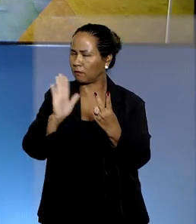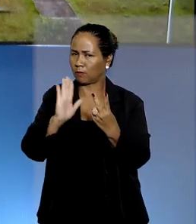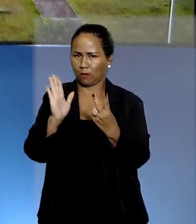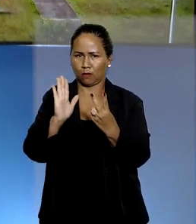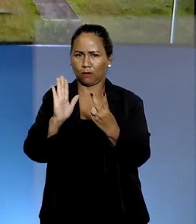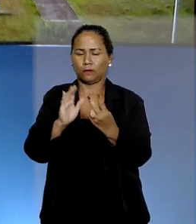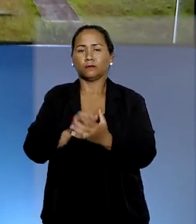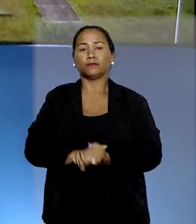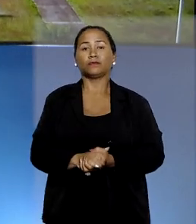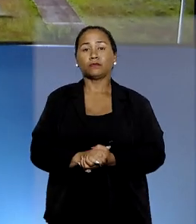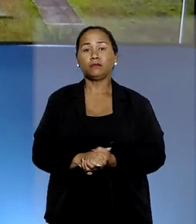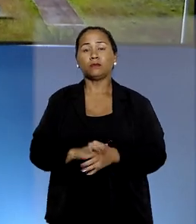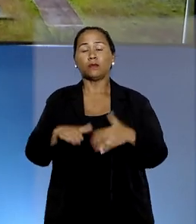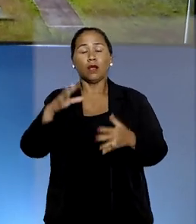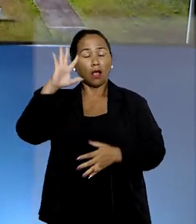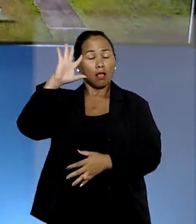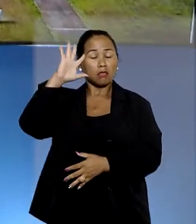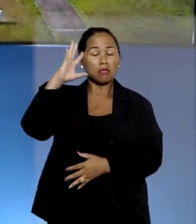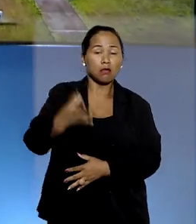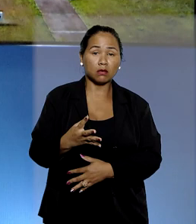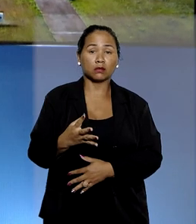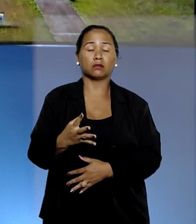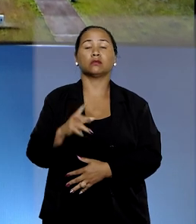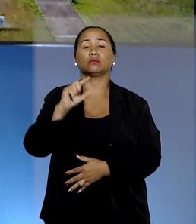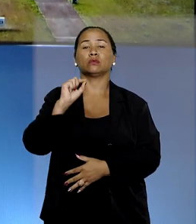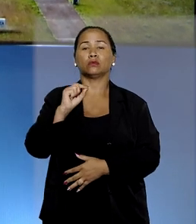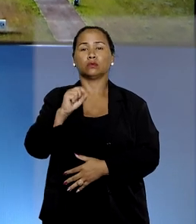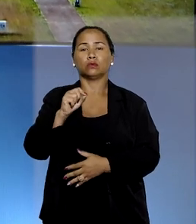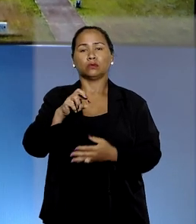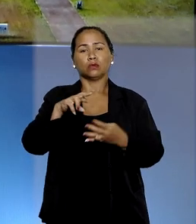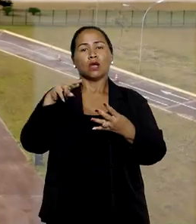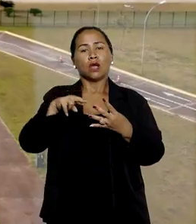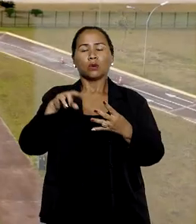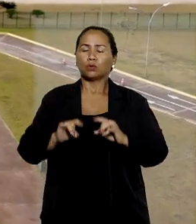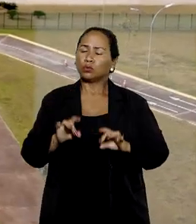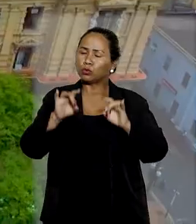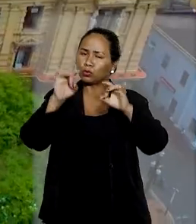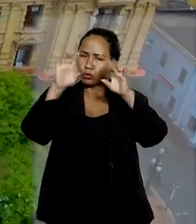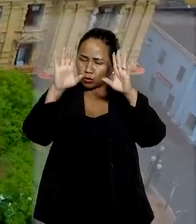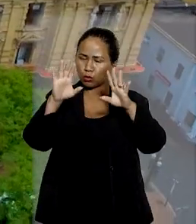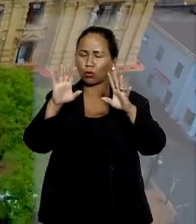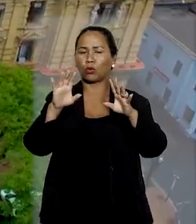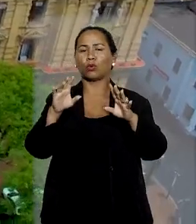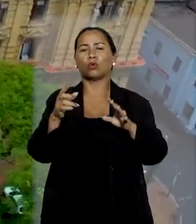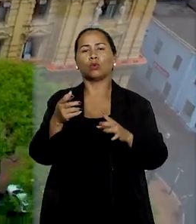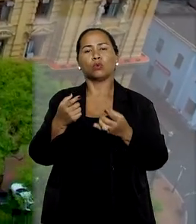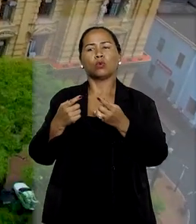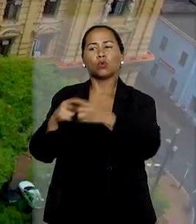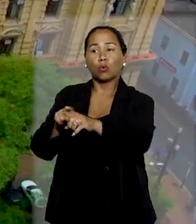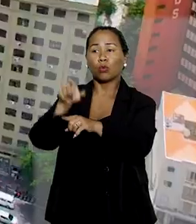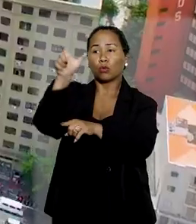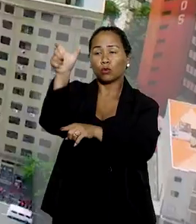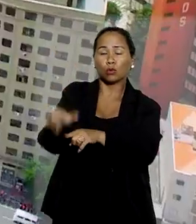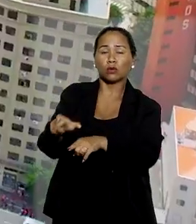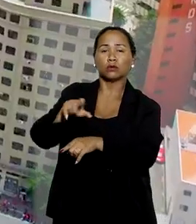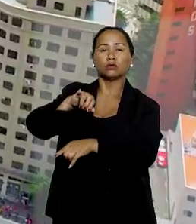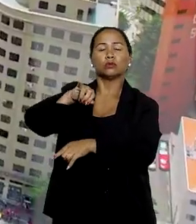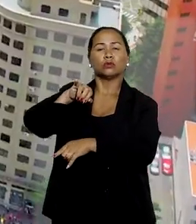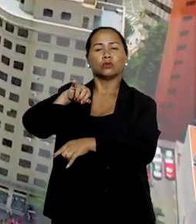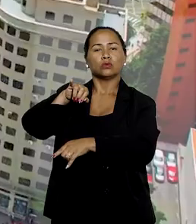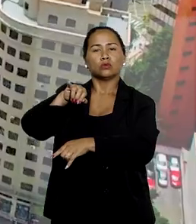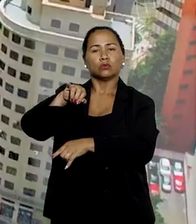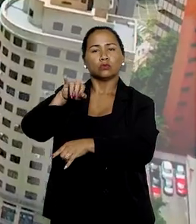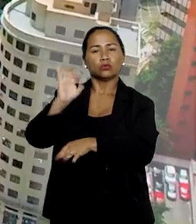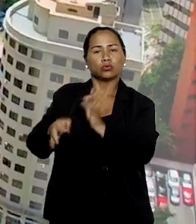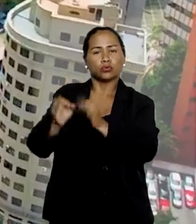A decisão foi tomada no julgamento de recurso especial interposto contra a decisão do Tribunal de Justiça de São Paulo,